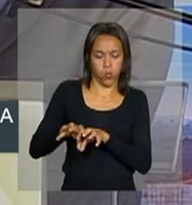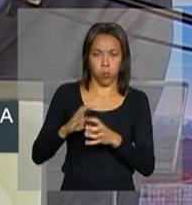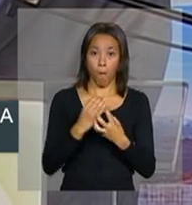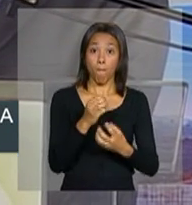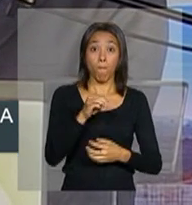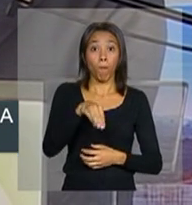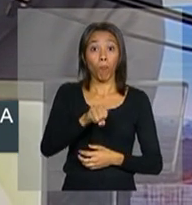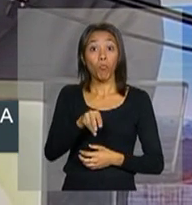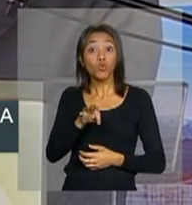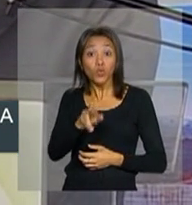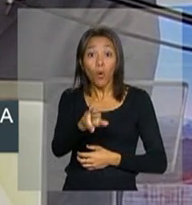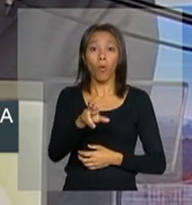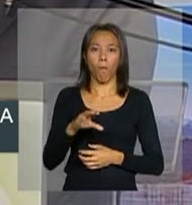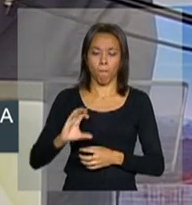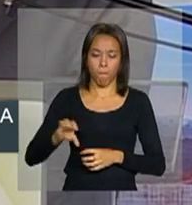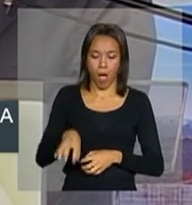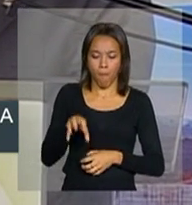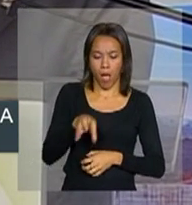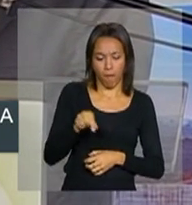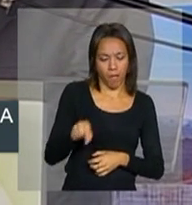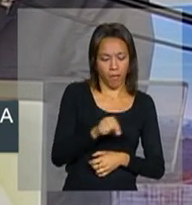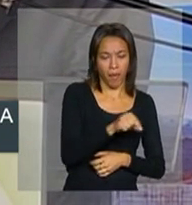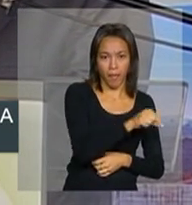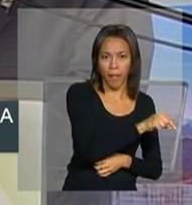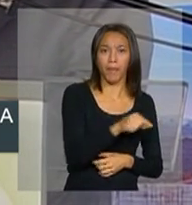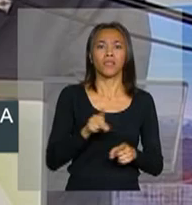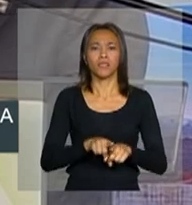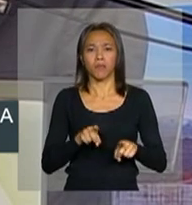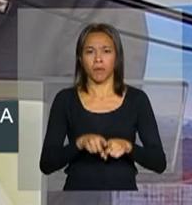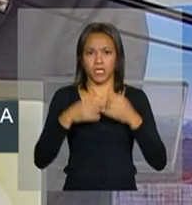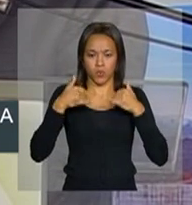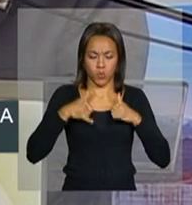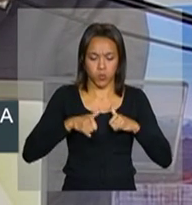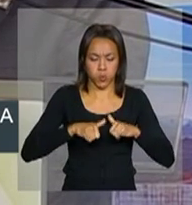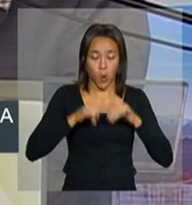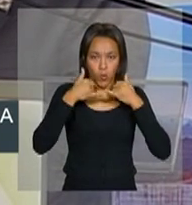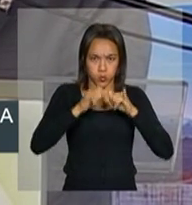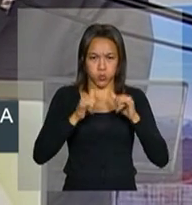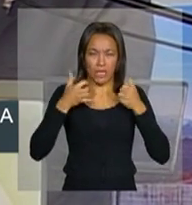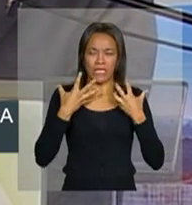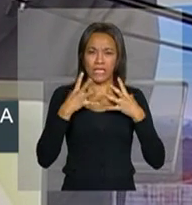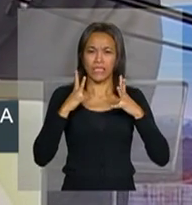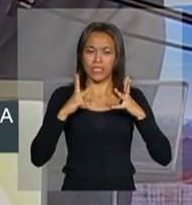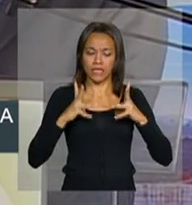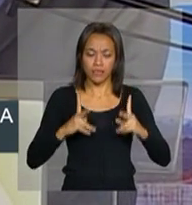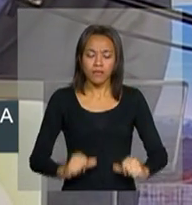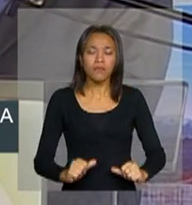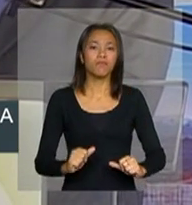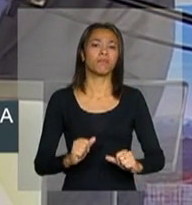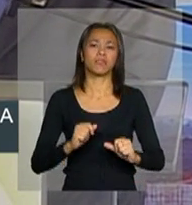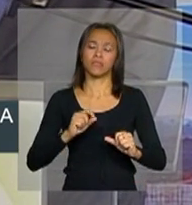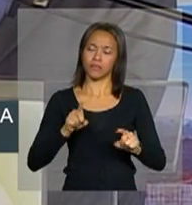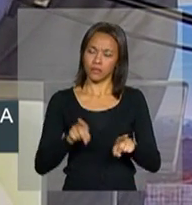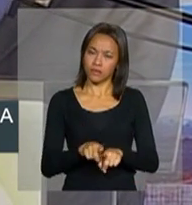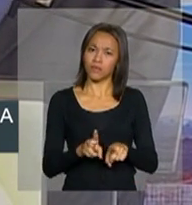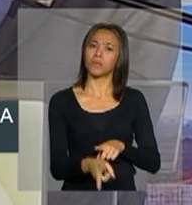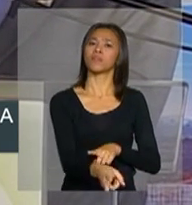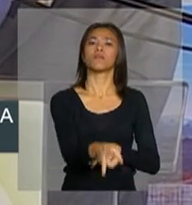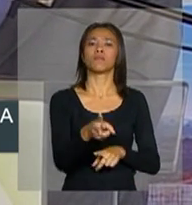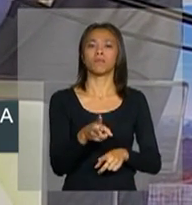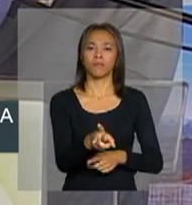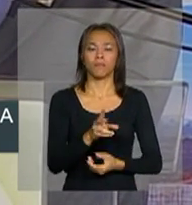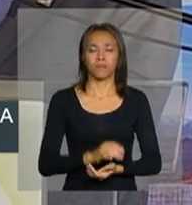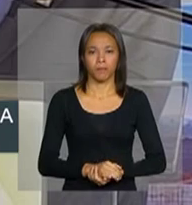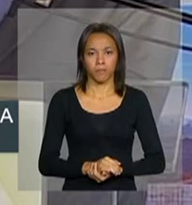compondo um conjunto de geração e distribuição de energia limpa à energia hidrelétrica de grande parte